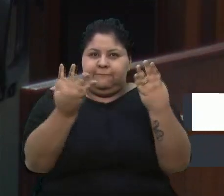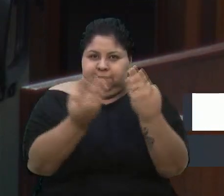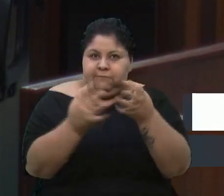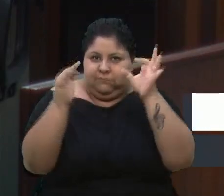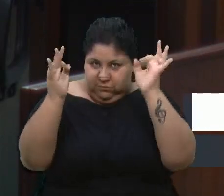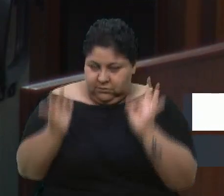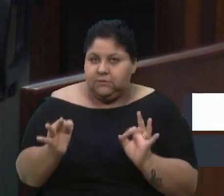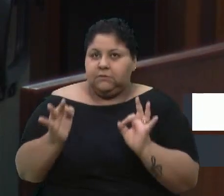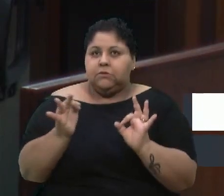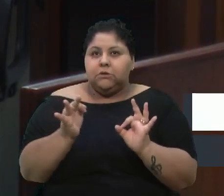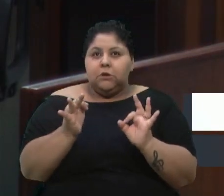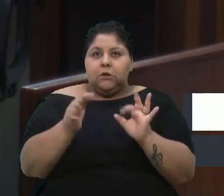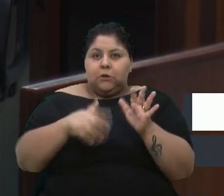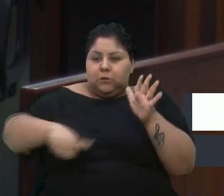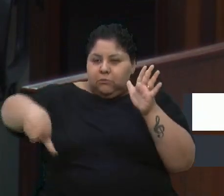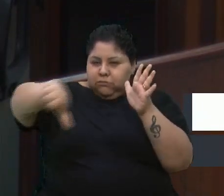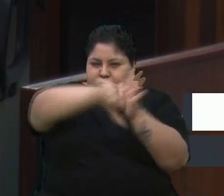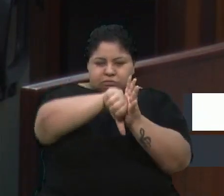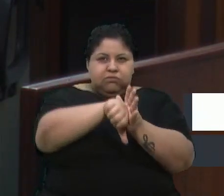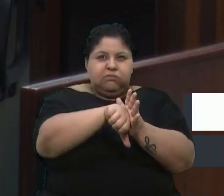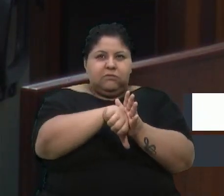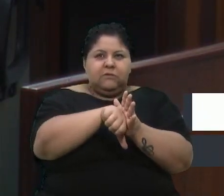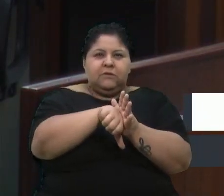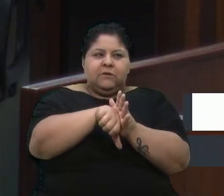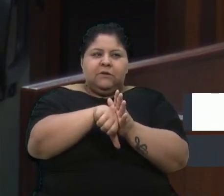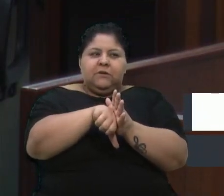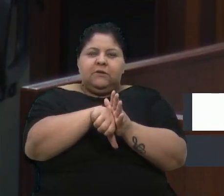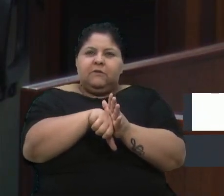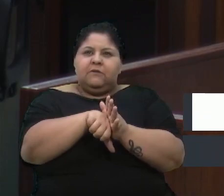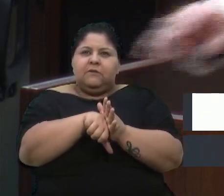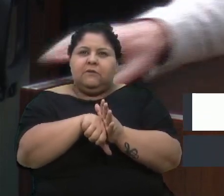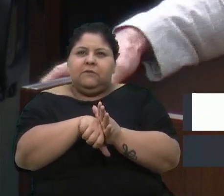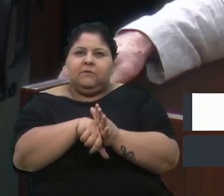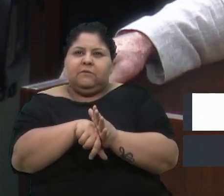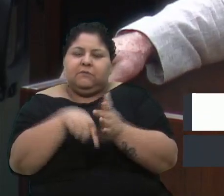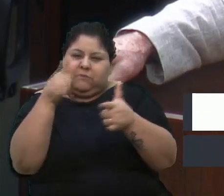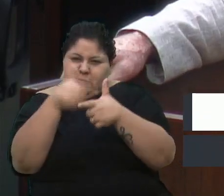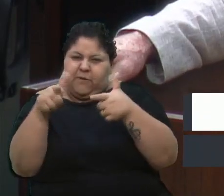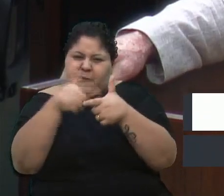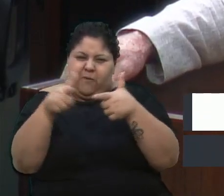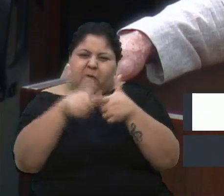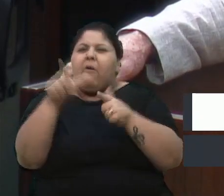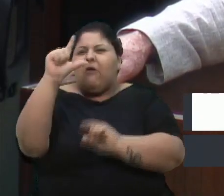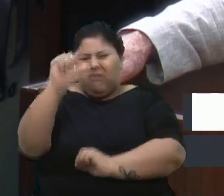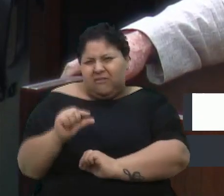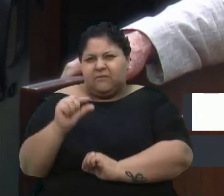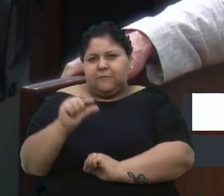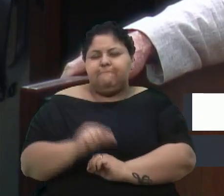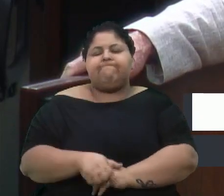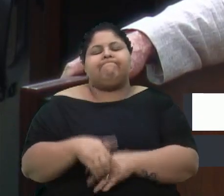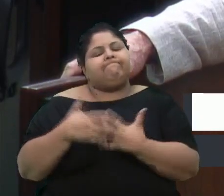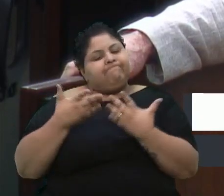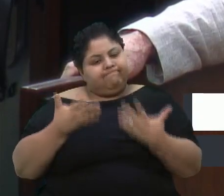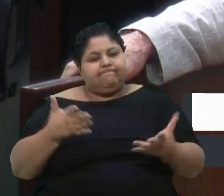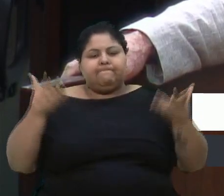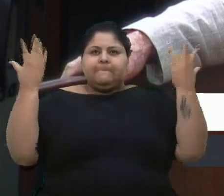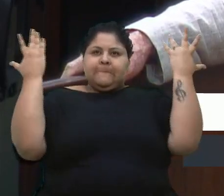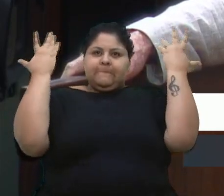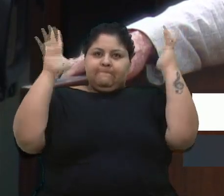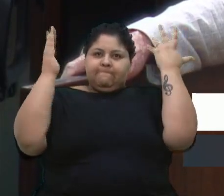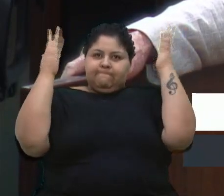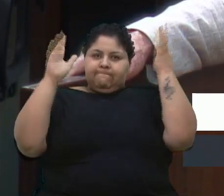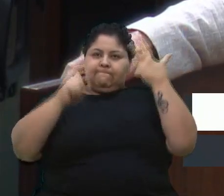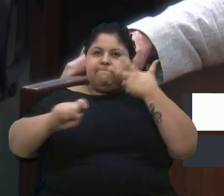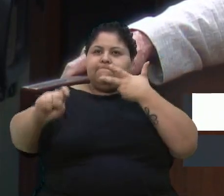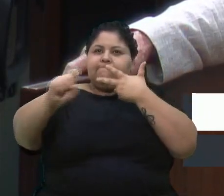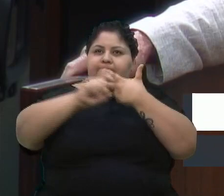esses crimes, esse vandalismo, será diminuído. Então, parabéns ao Executivo